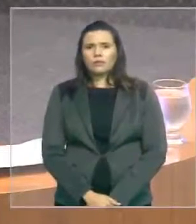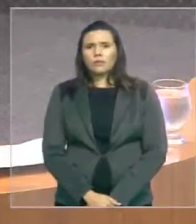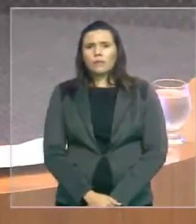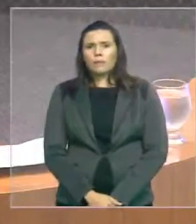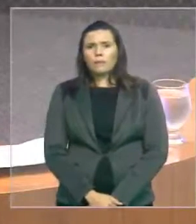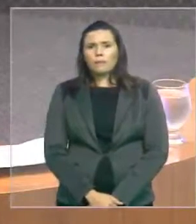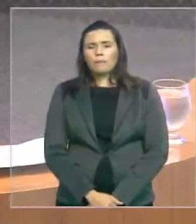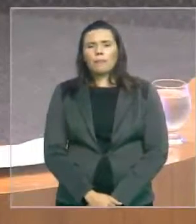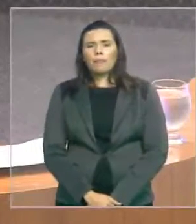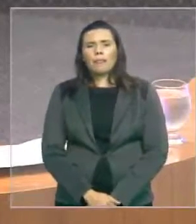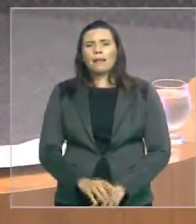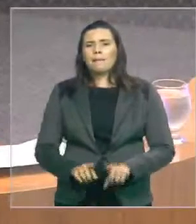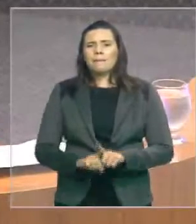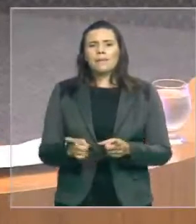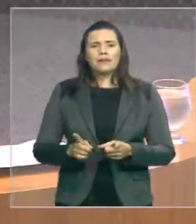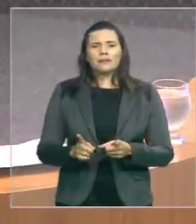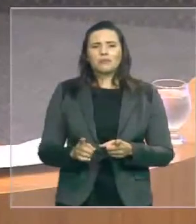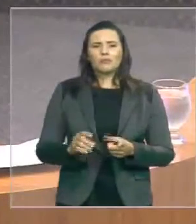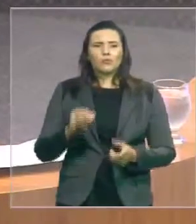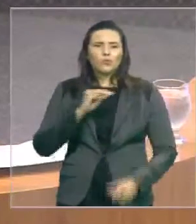passado aos estagiários.